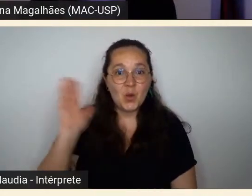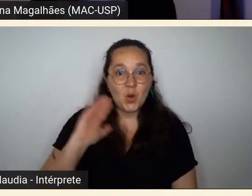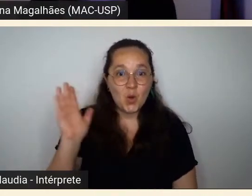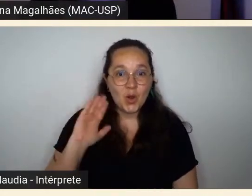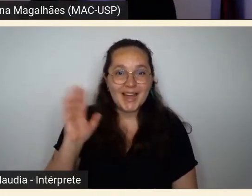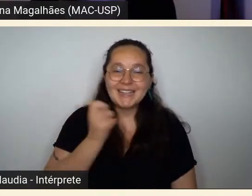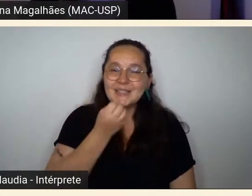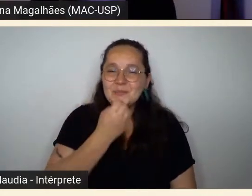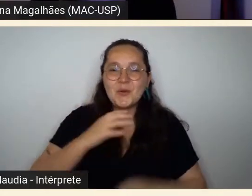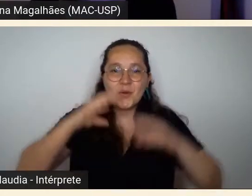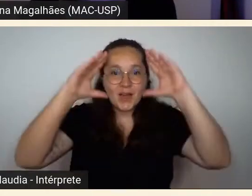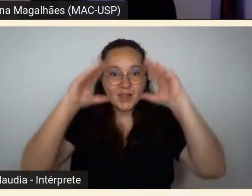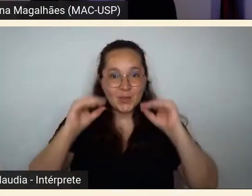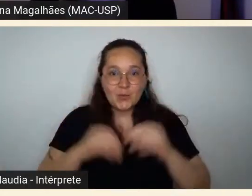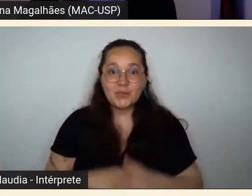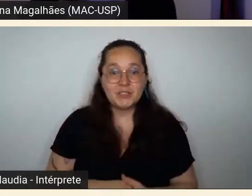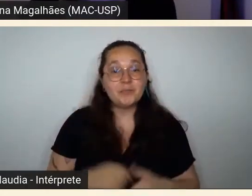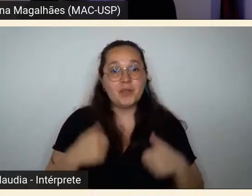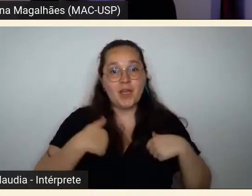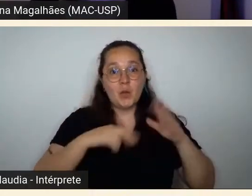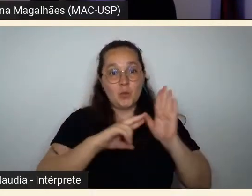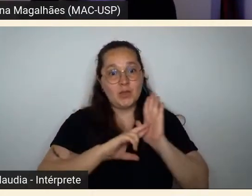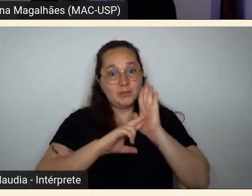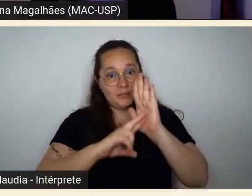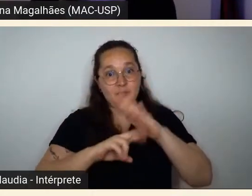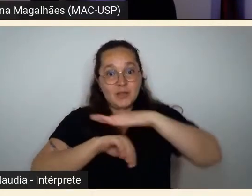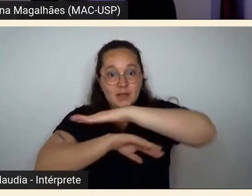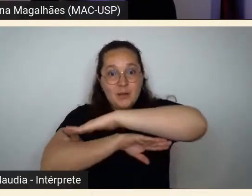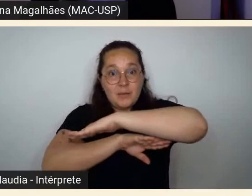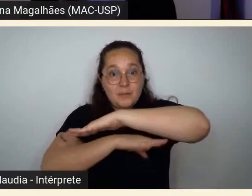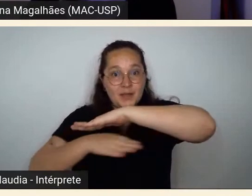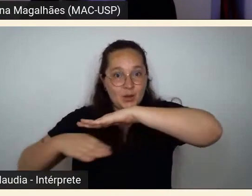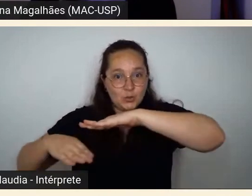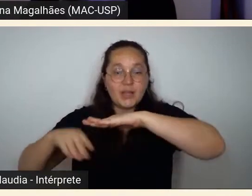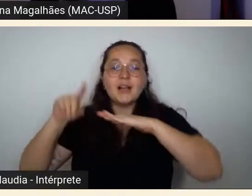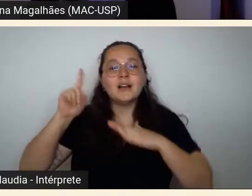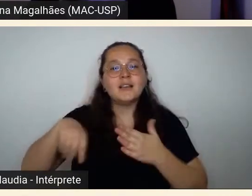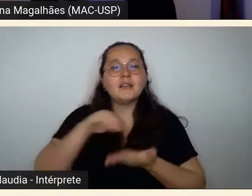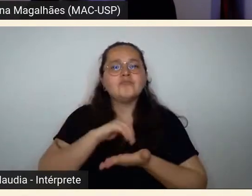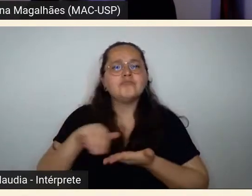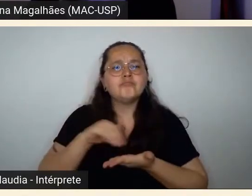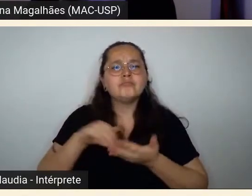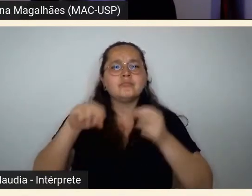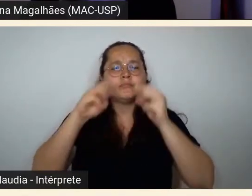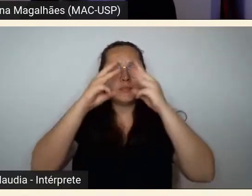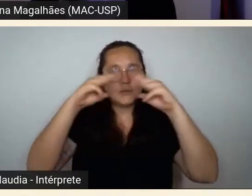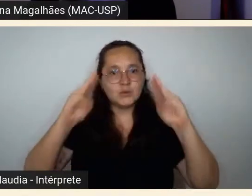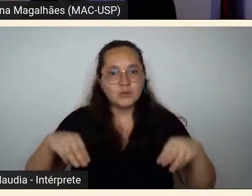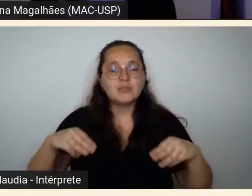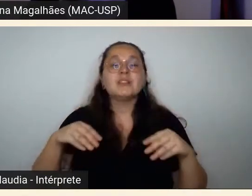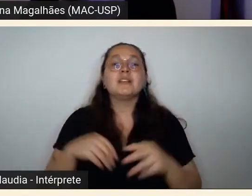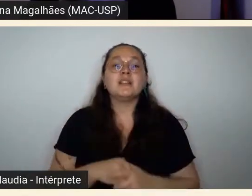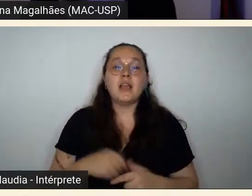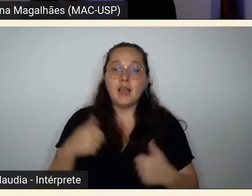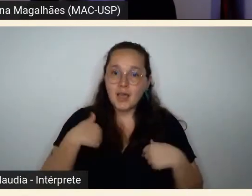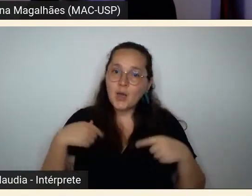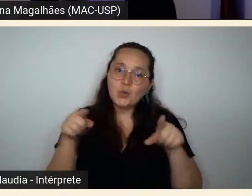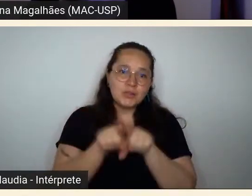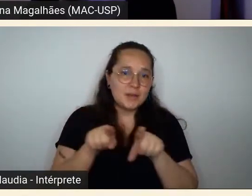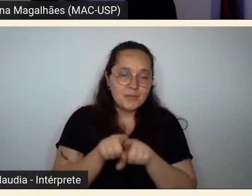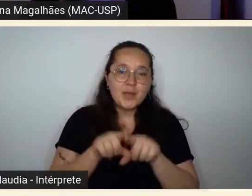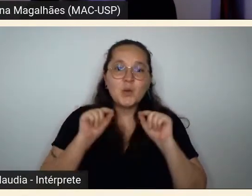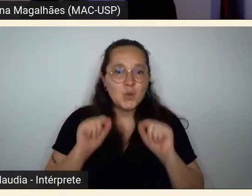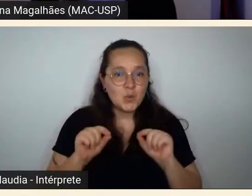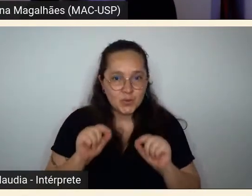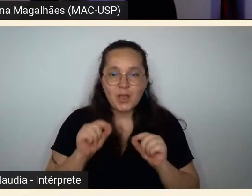todos. Em nome da Pinacoteca, Museu da Secretaria de Cultura e Economia Criativa do Estado de São Paulo, eu dou também as boas-vindas e